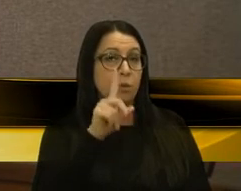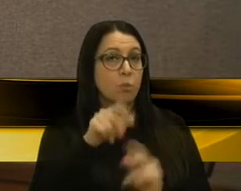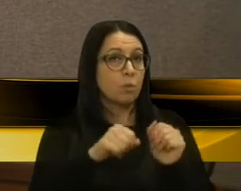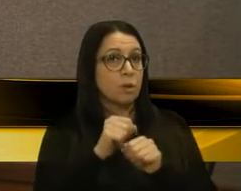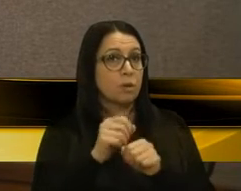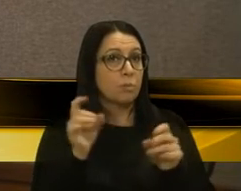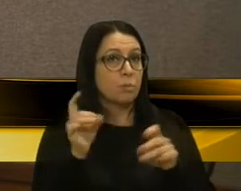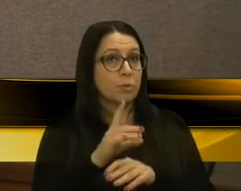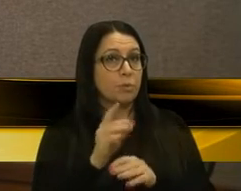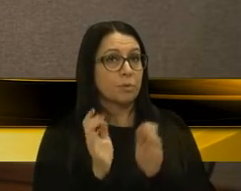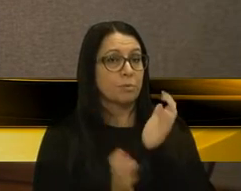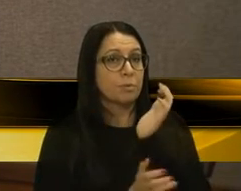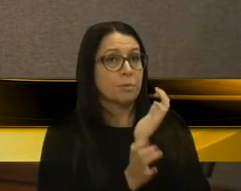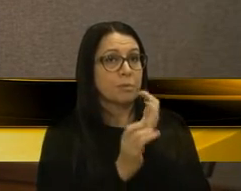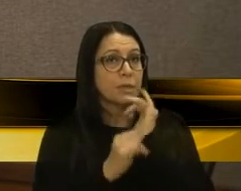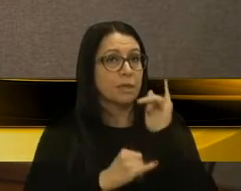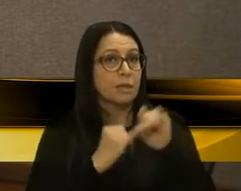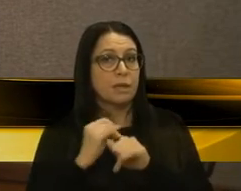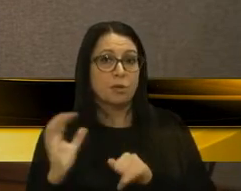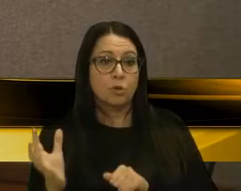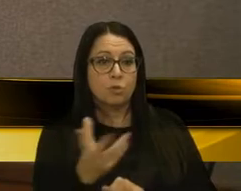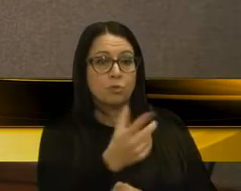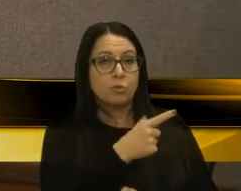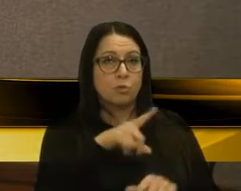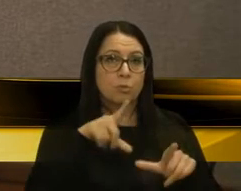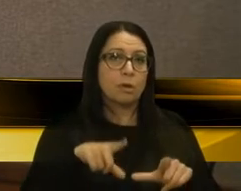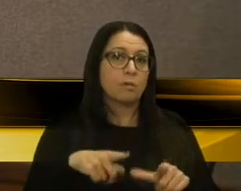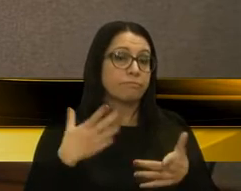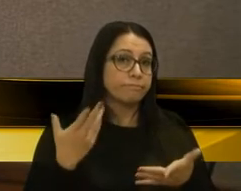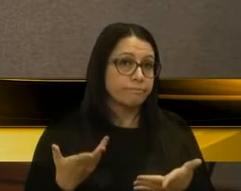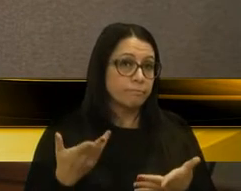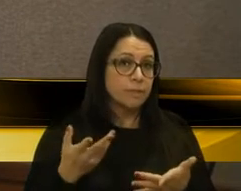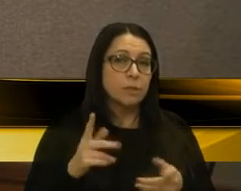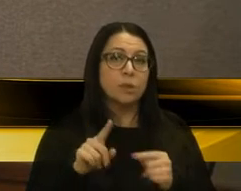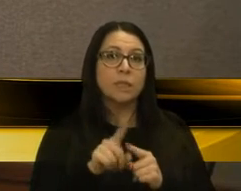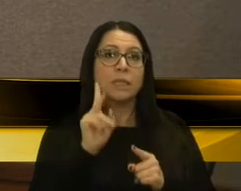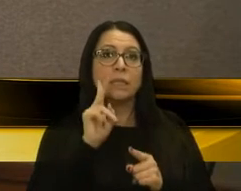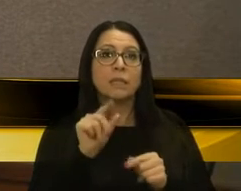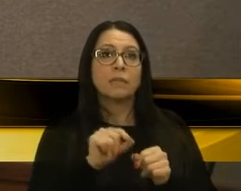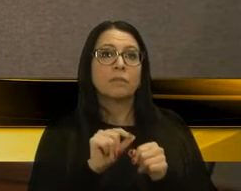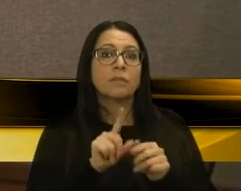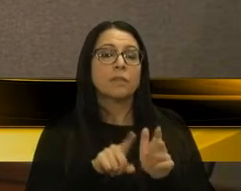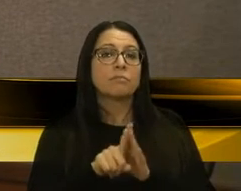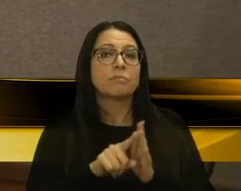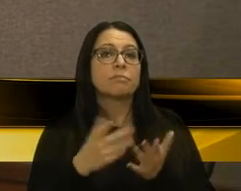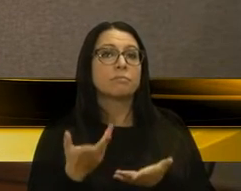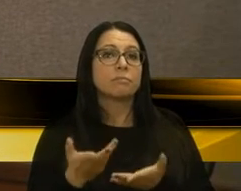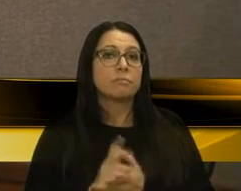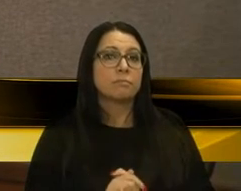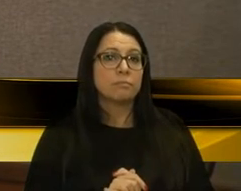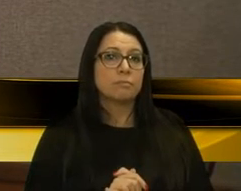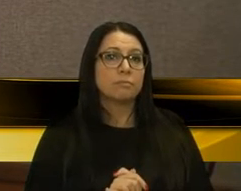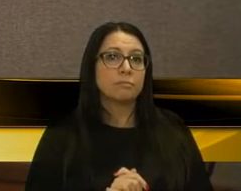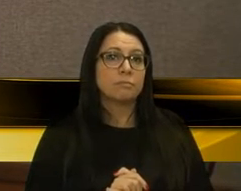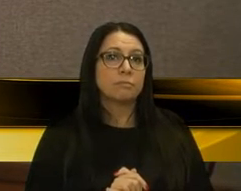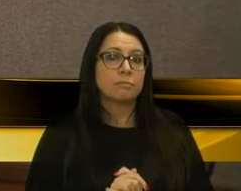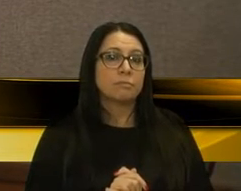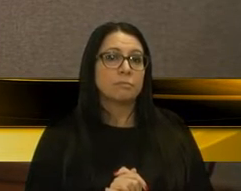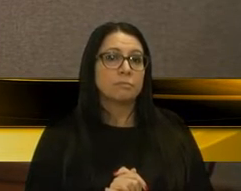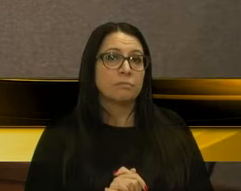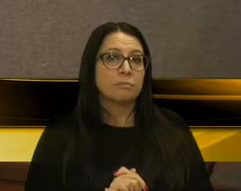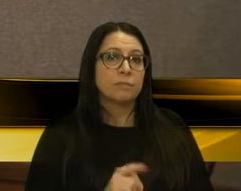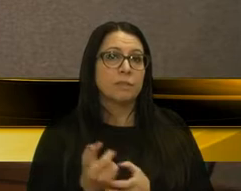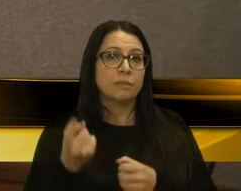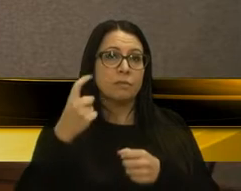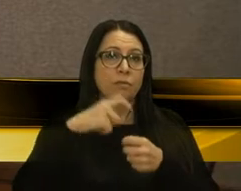em todos os locais do interior. Então, com quem é que querem fazer essa pesquisa? E aí eu volto a reforçar a